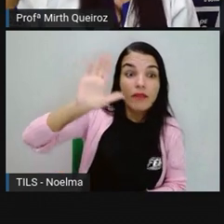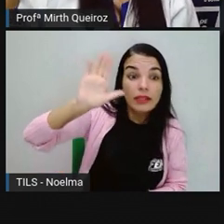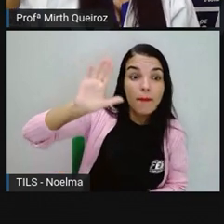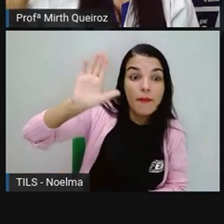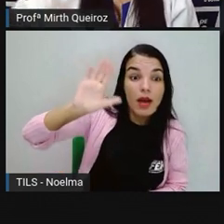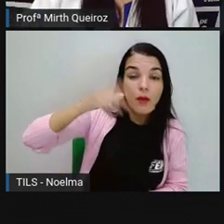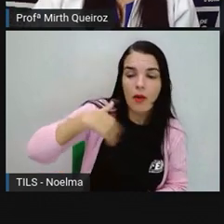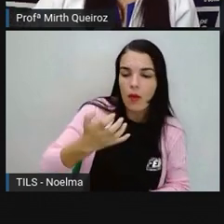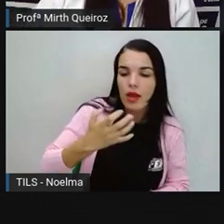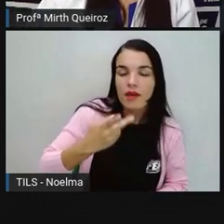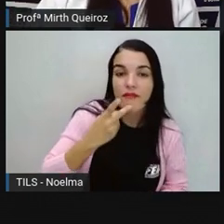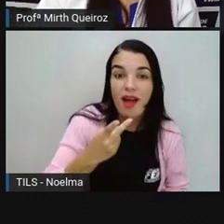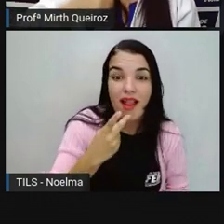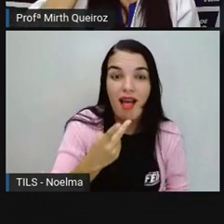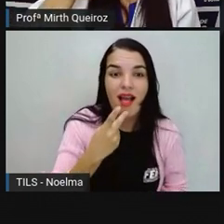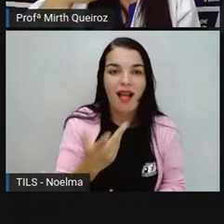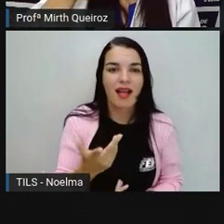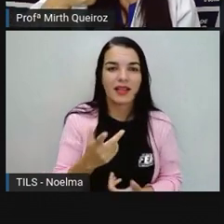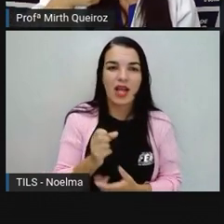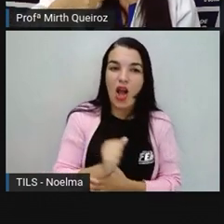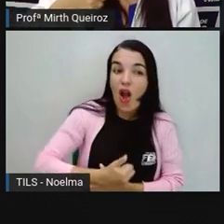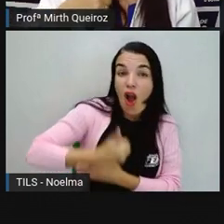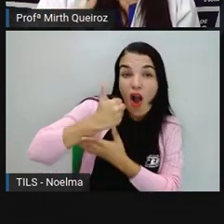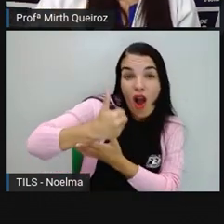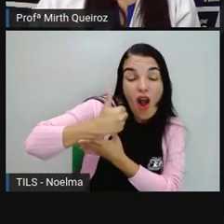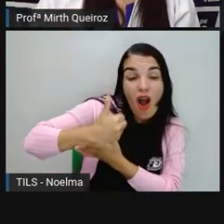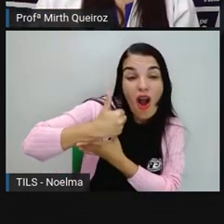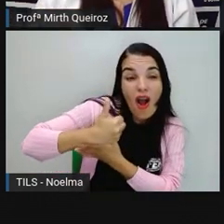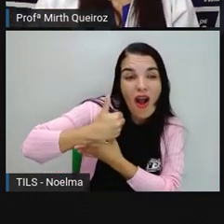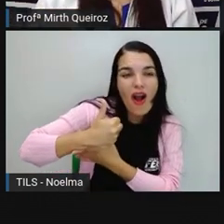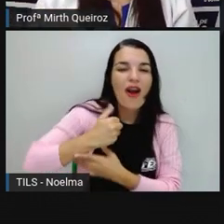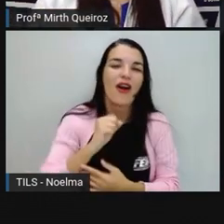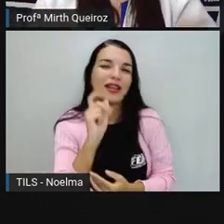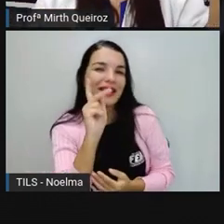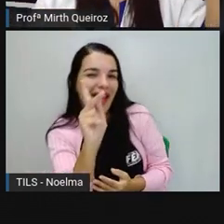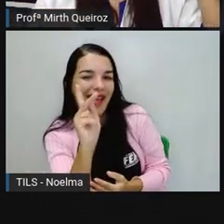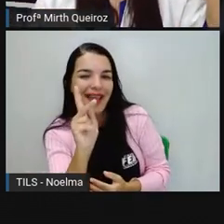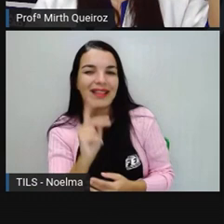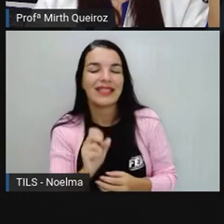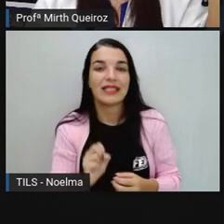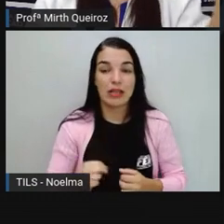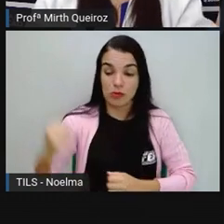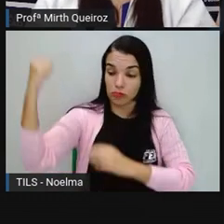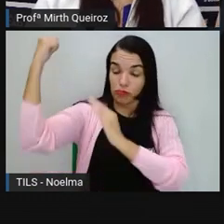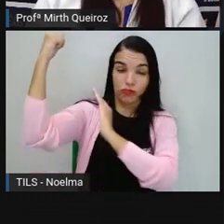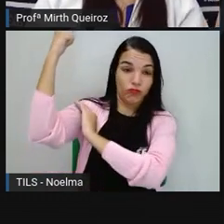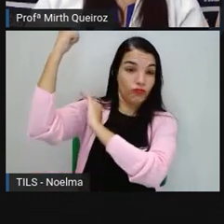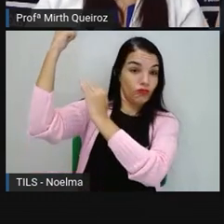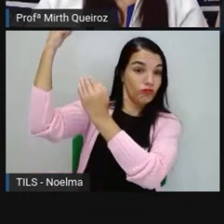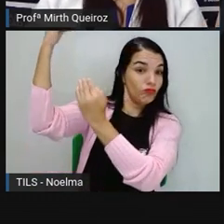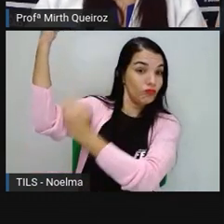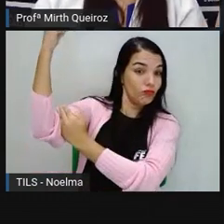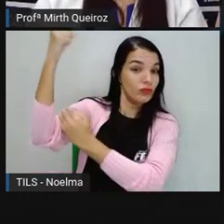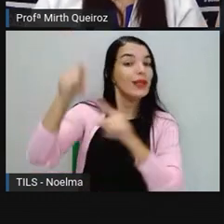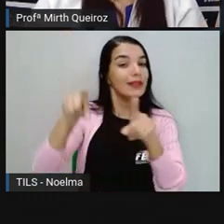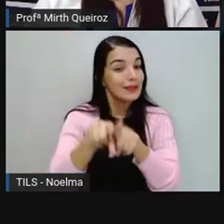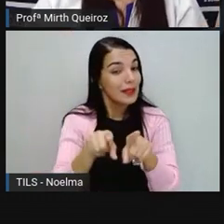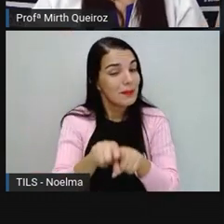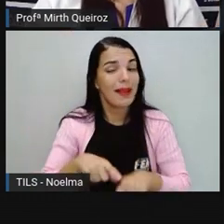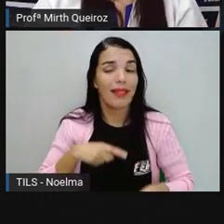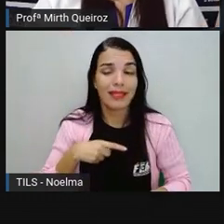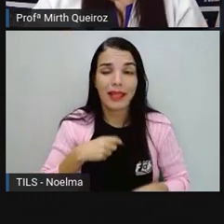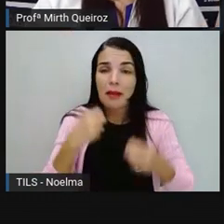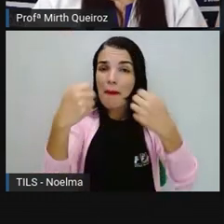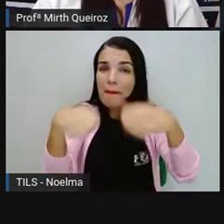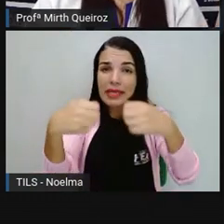Levanta a mão. Um joinha. Legal. Beleza. Ou eu estou forte, né? Que é esse símbolo aí